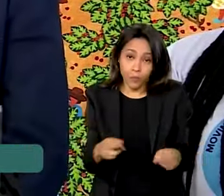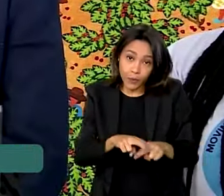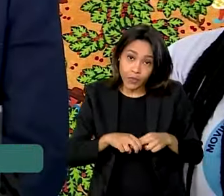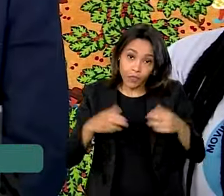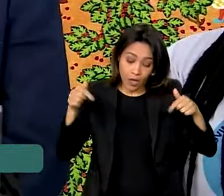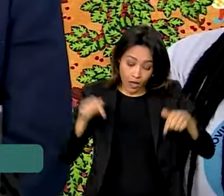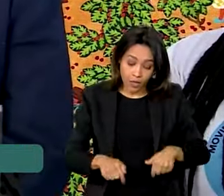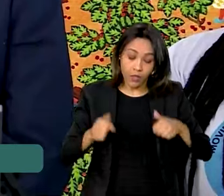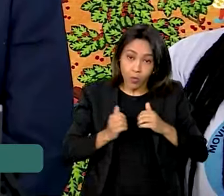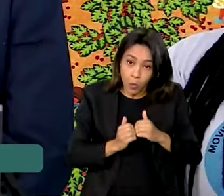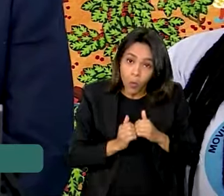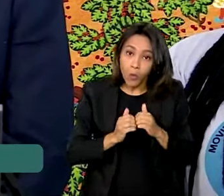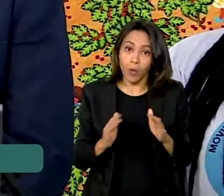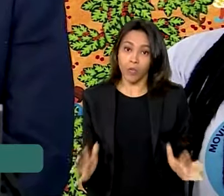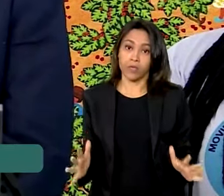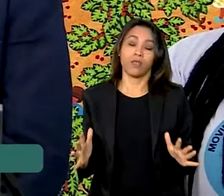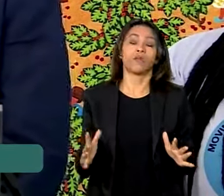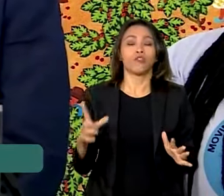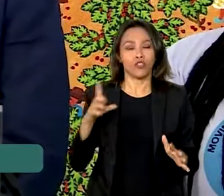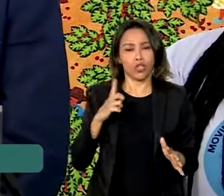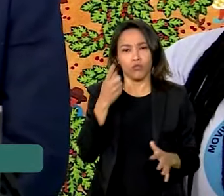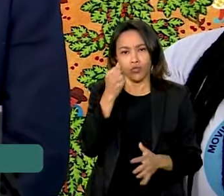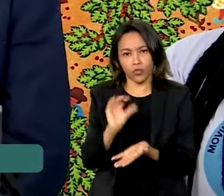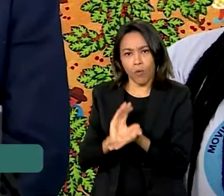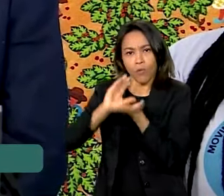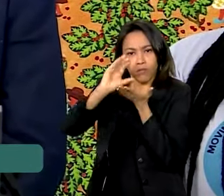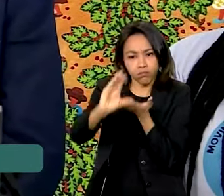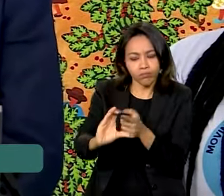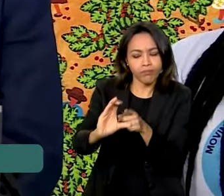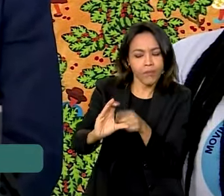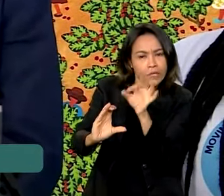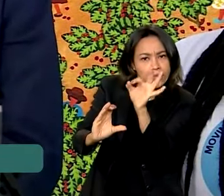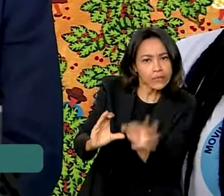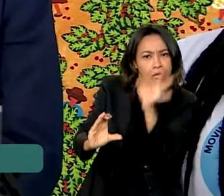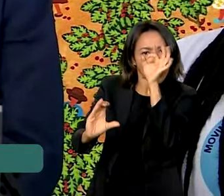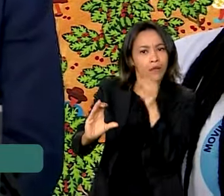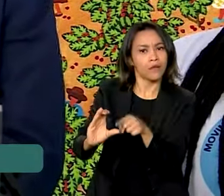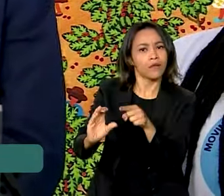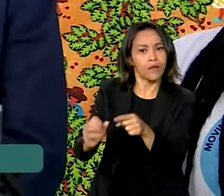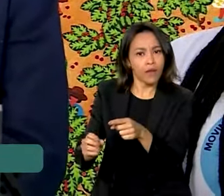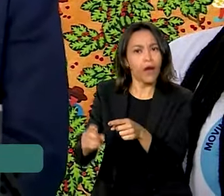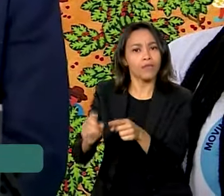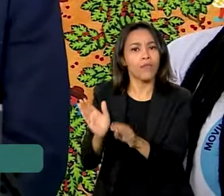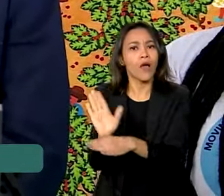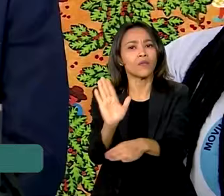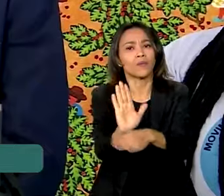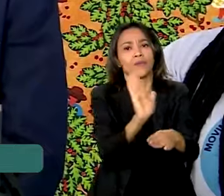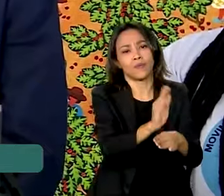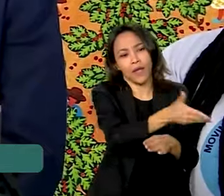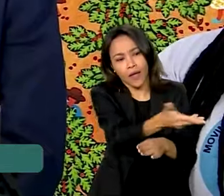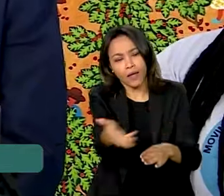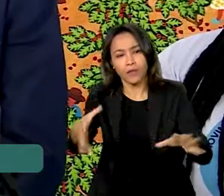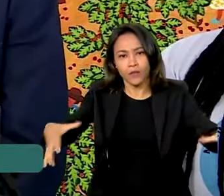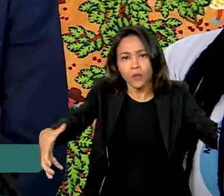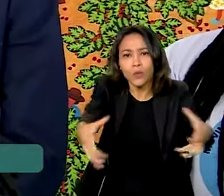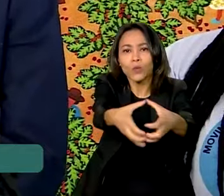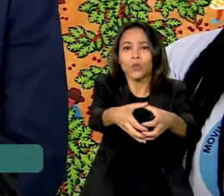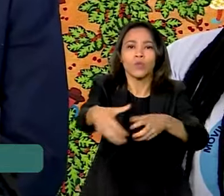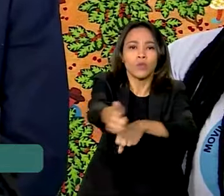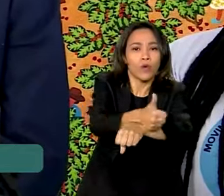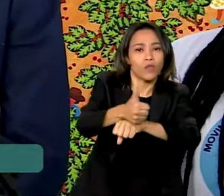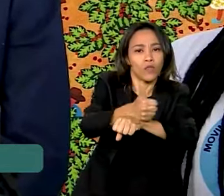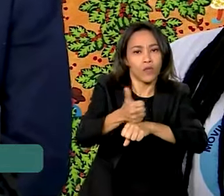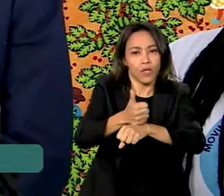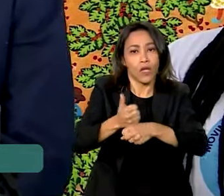pontapé inicial, já com o volume de recursos, que certamente é destinado a esse segmento importante de trabalhadores e trabalhadoras